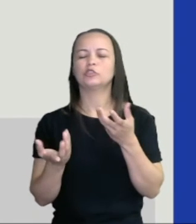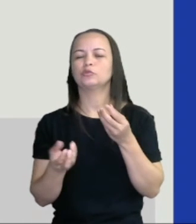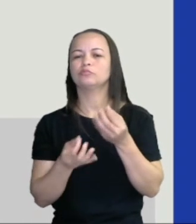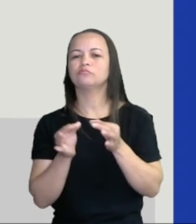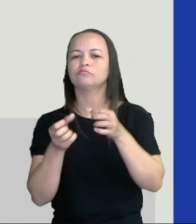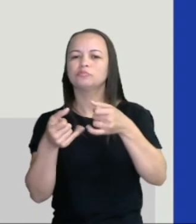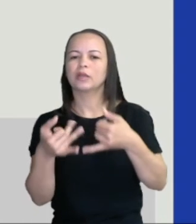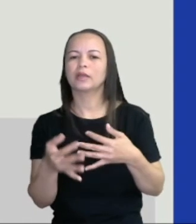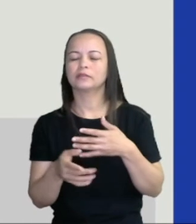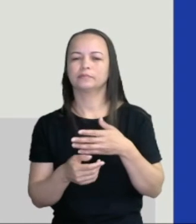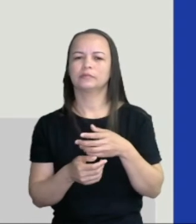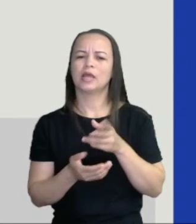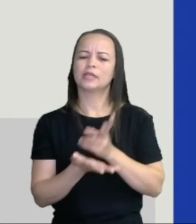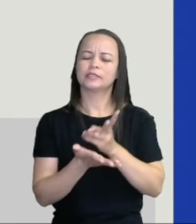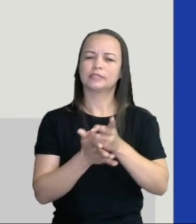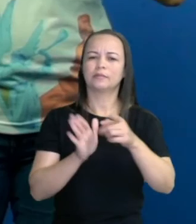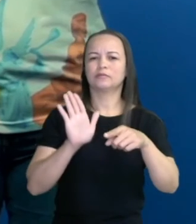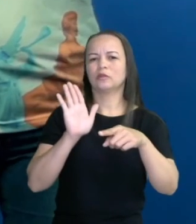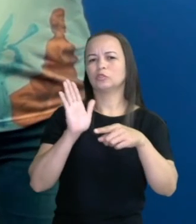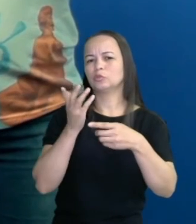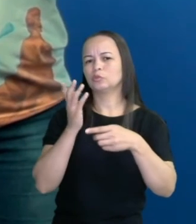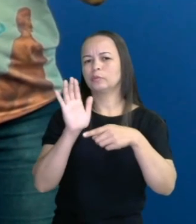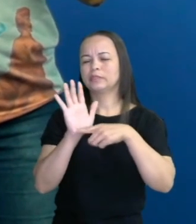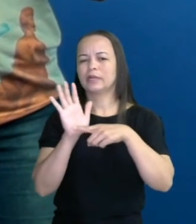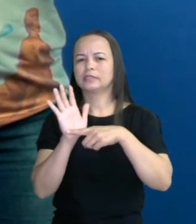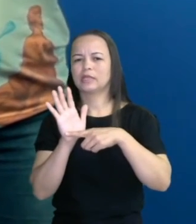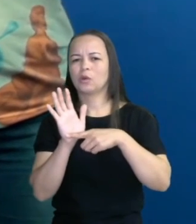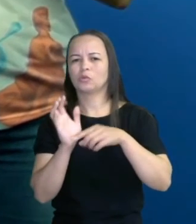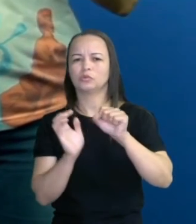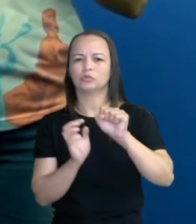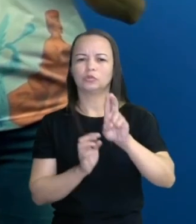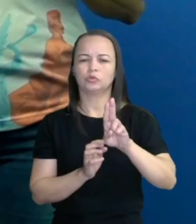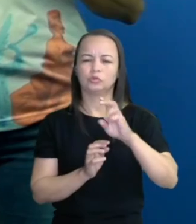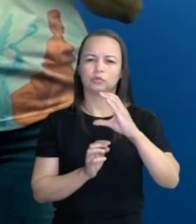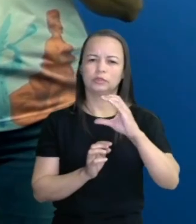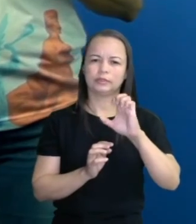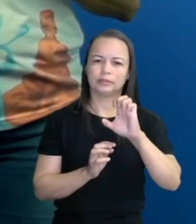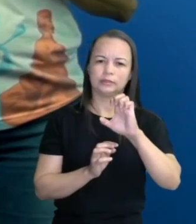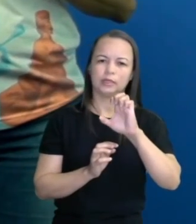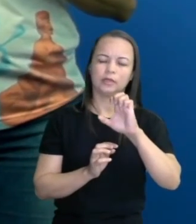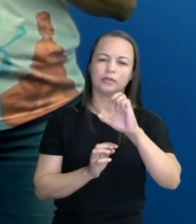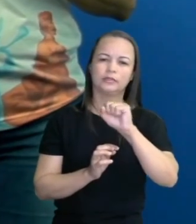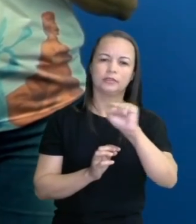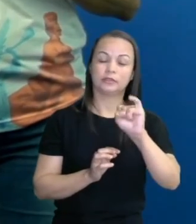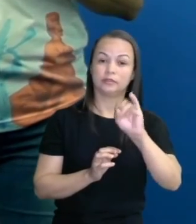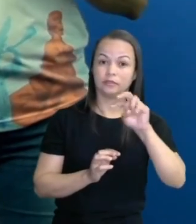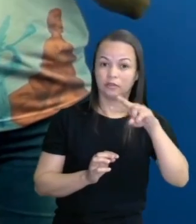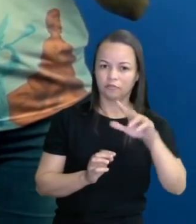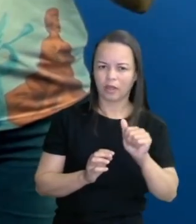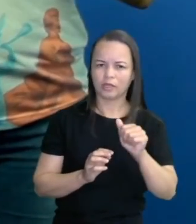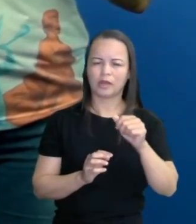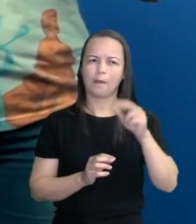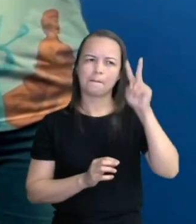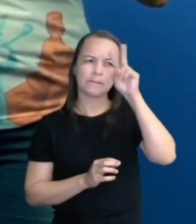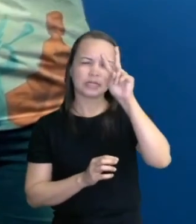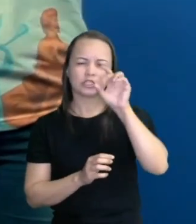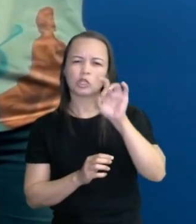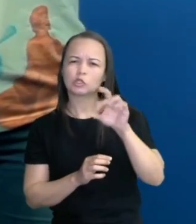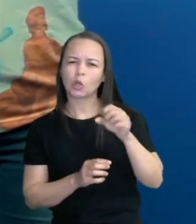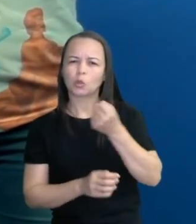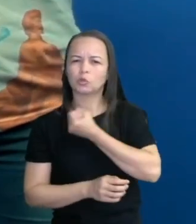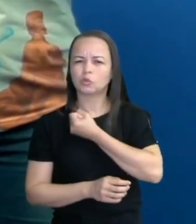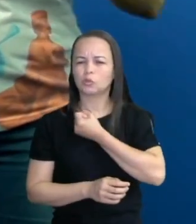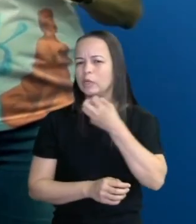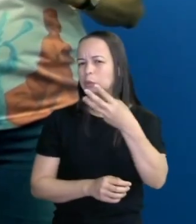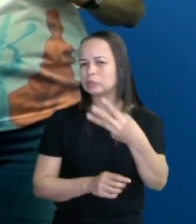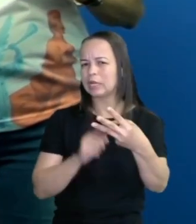Toda vez que você for fazer uma subtração sucessiva, não pensa só no número 3 como subtração, não. Pode pensar nos